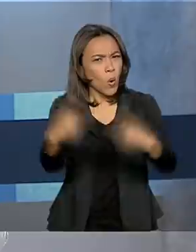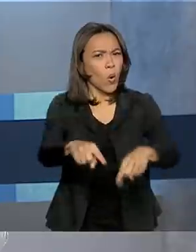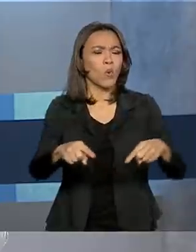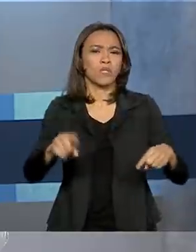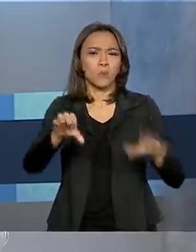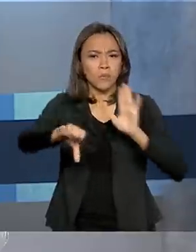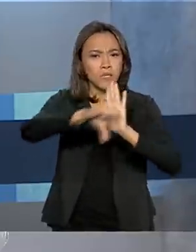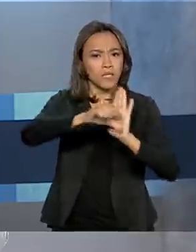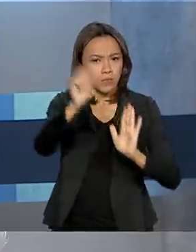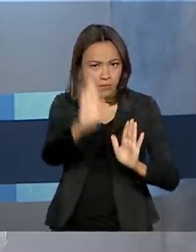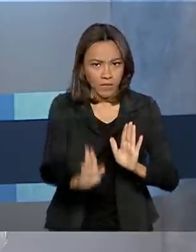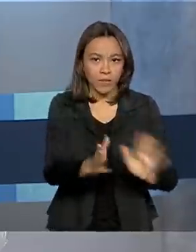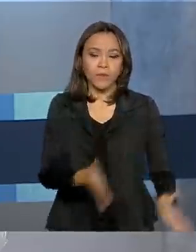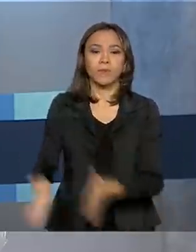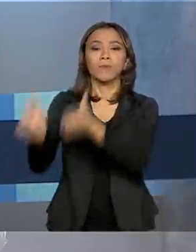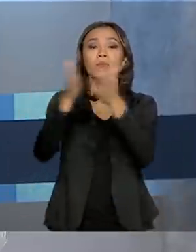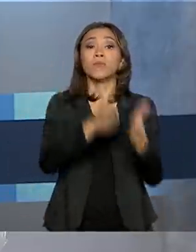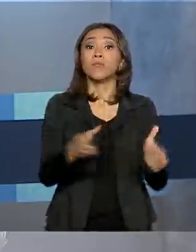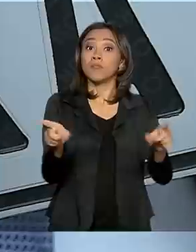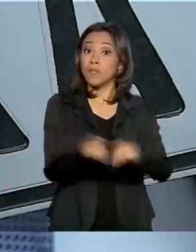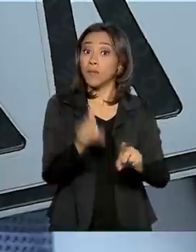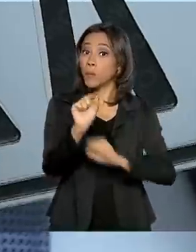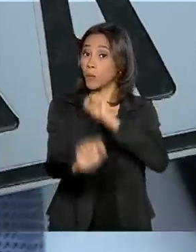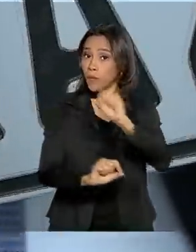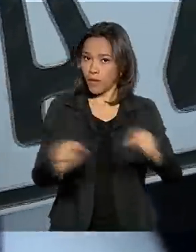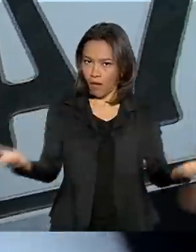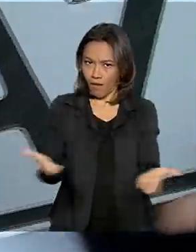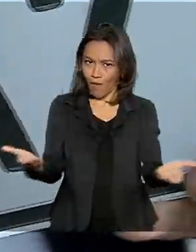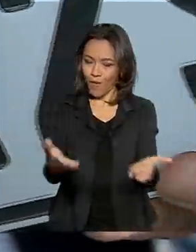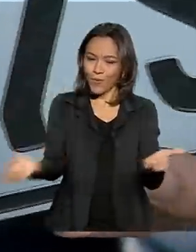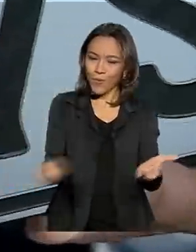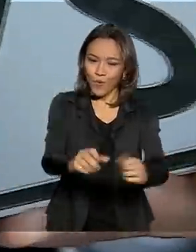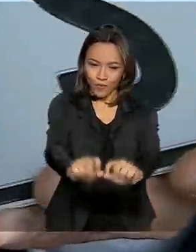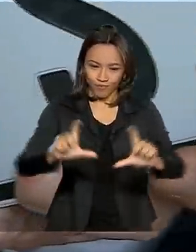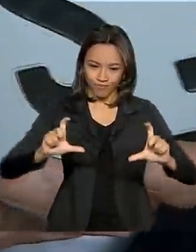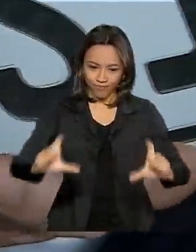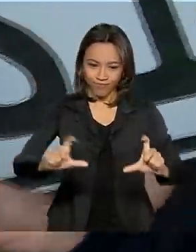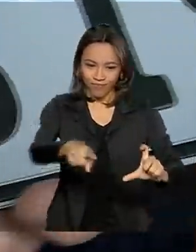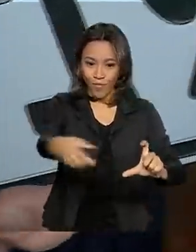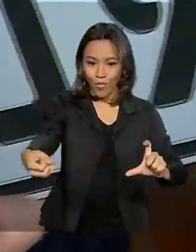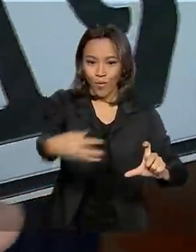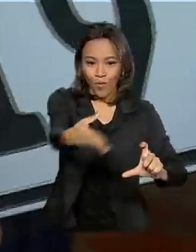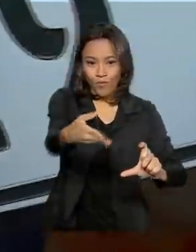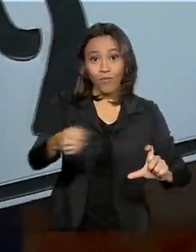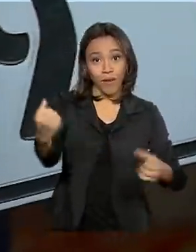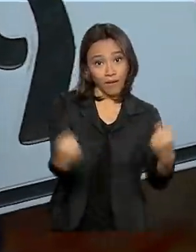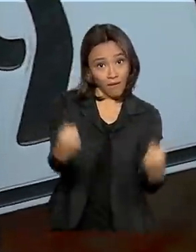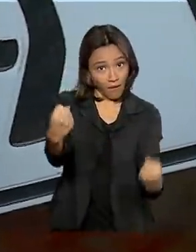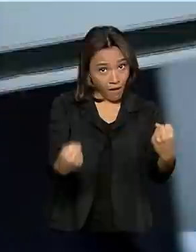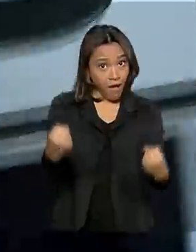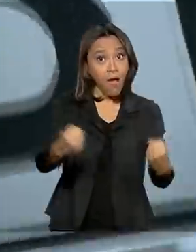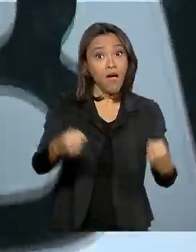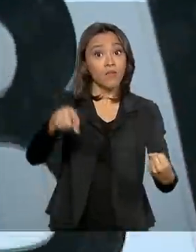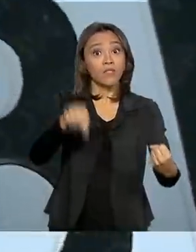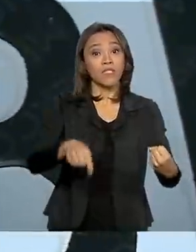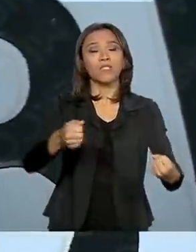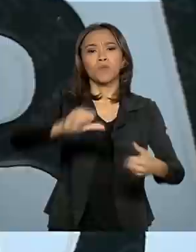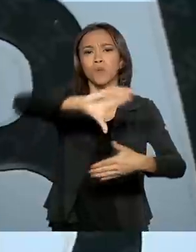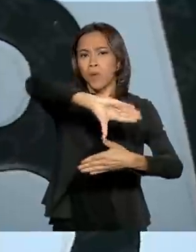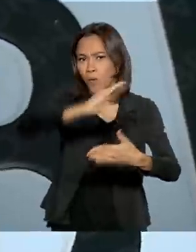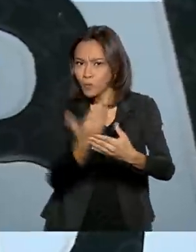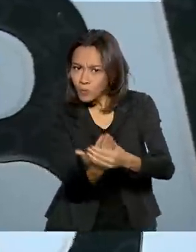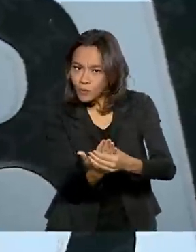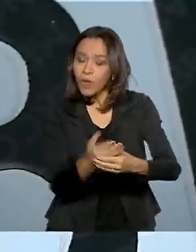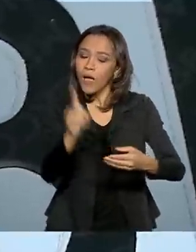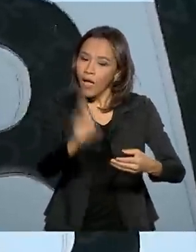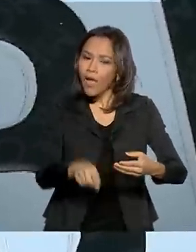Brasil. E veja também, a partir de agora, novo modelo de placas para carros que circulam no Mercosul passa a